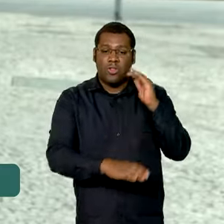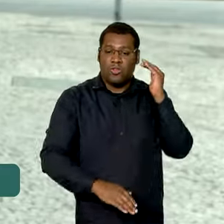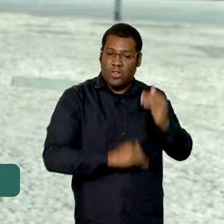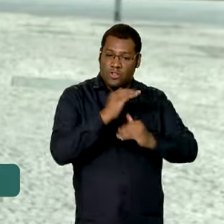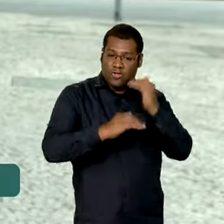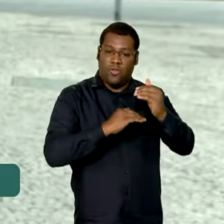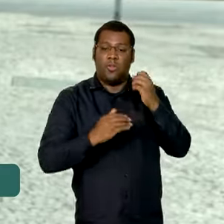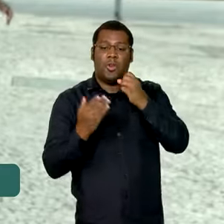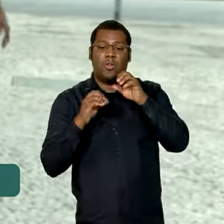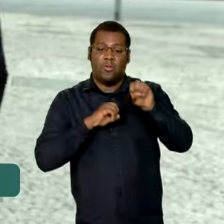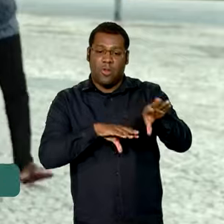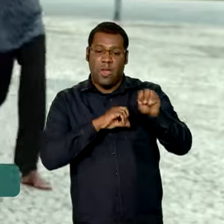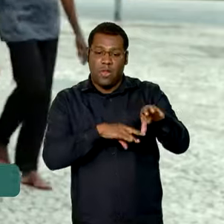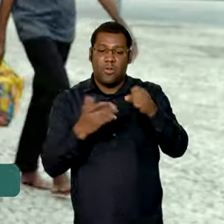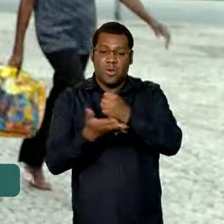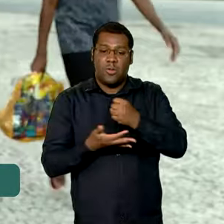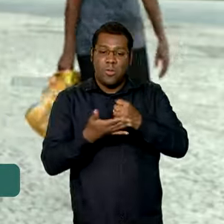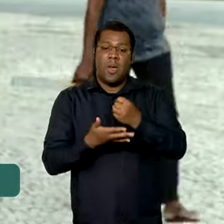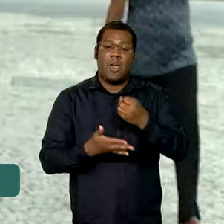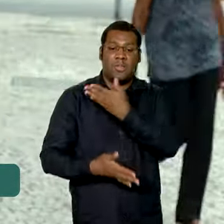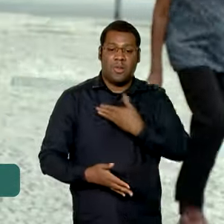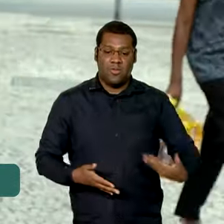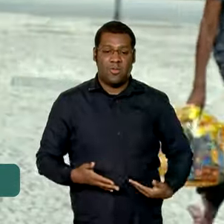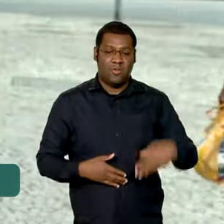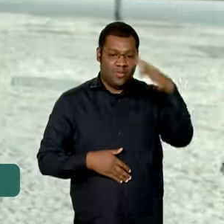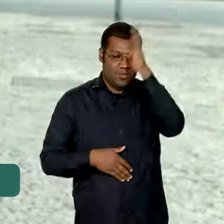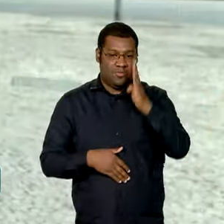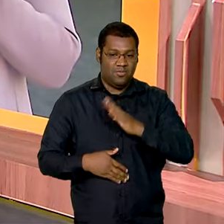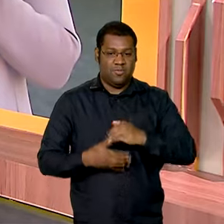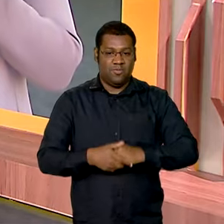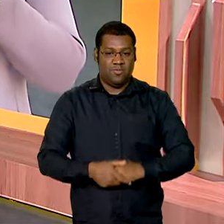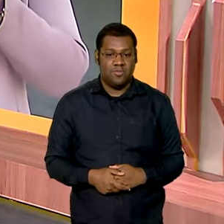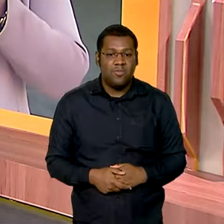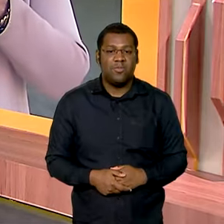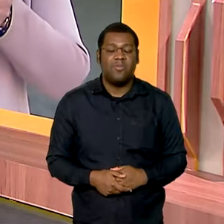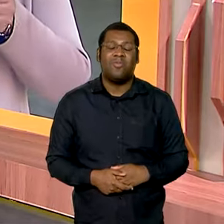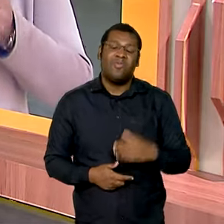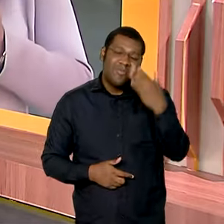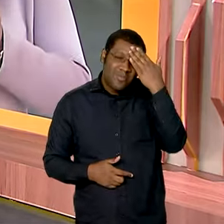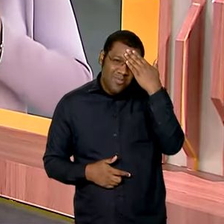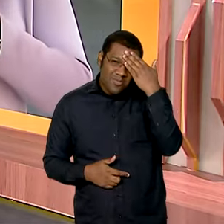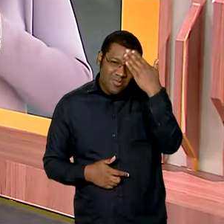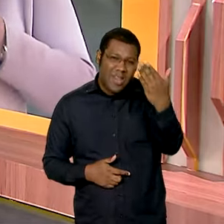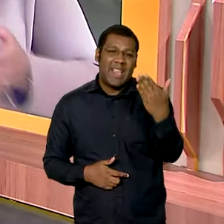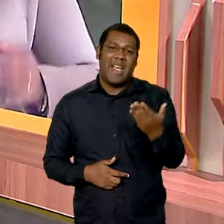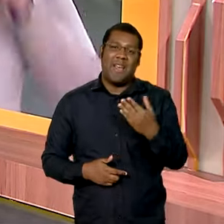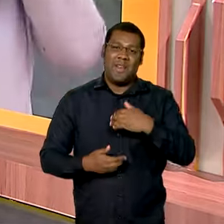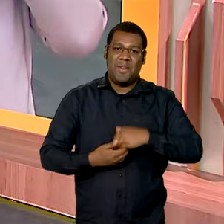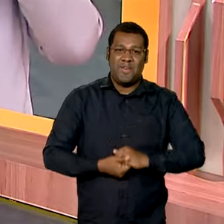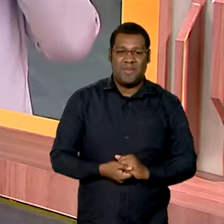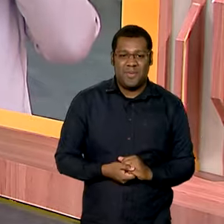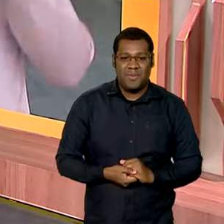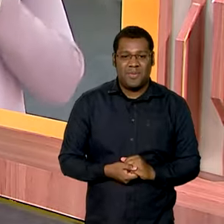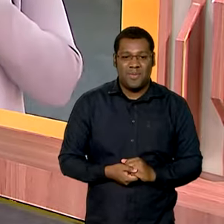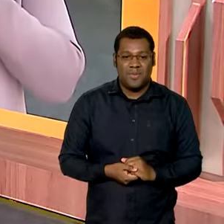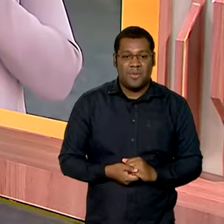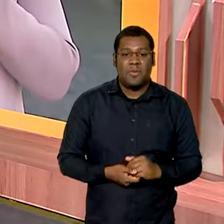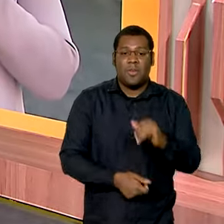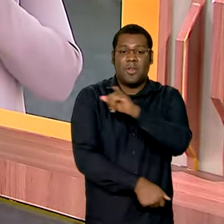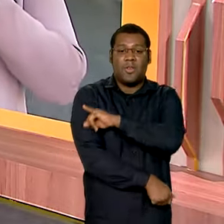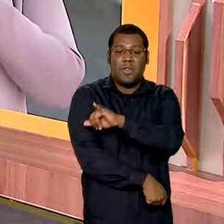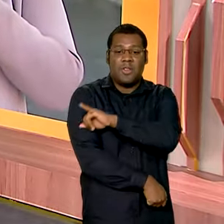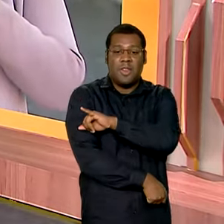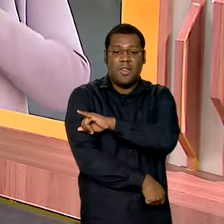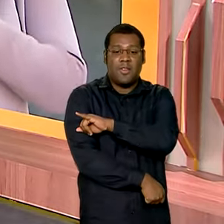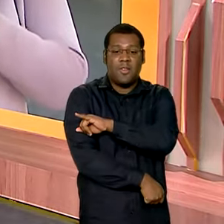educação básica pública brasileira. Eu volto com você, Vanessa. Ok, obrigada, Cláudia. Bom trabalho para você. E do Rio de Janeiro,